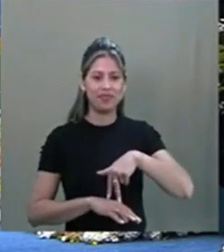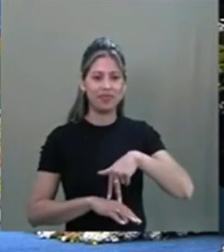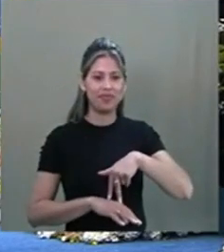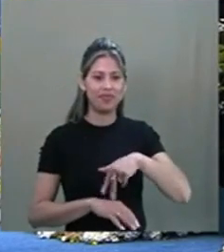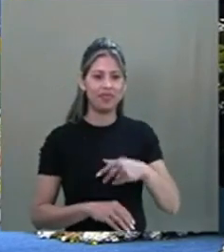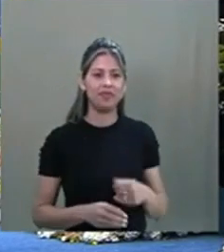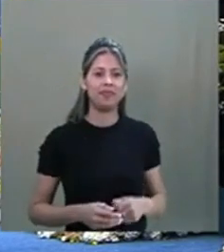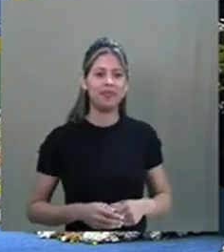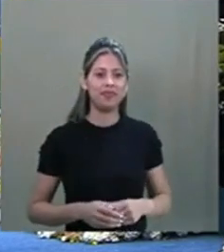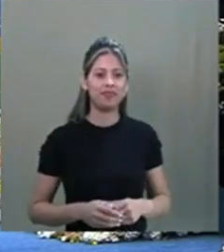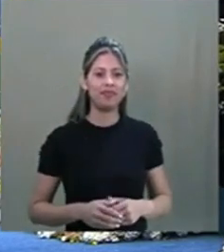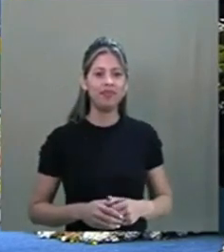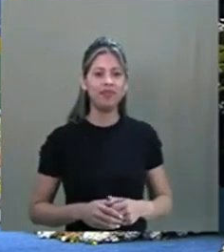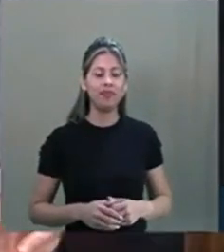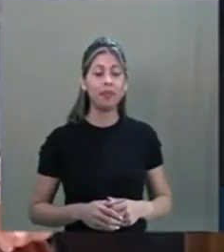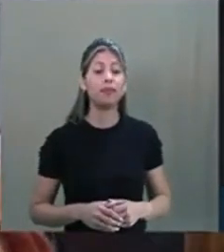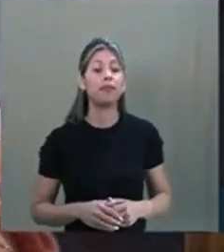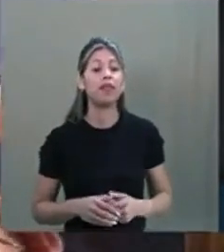Pode?